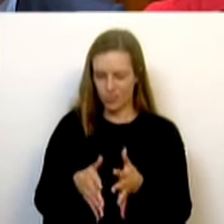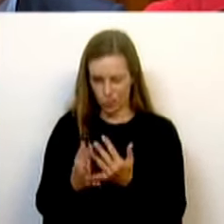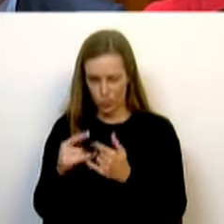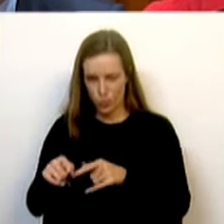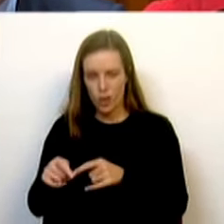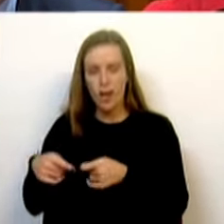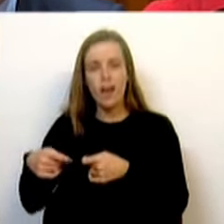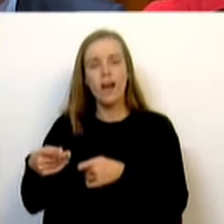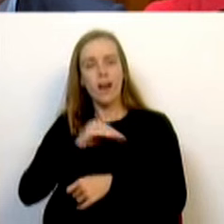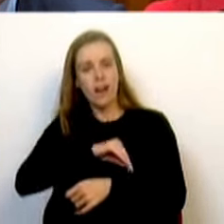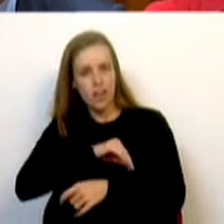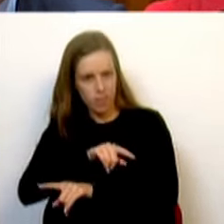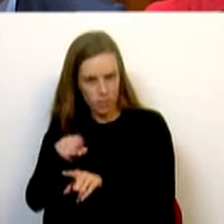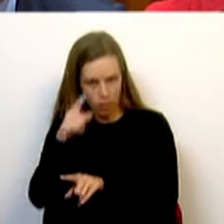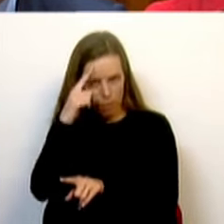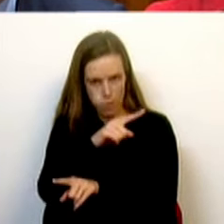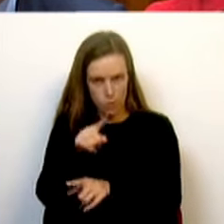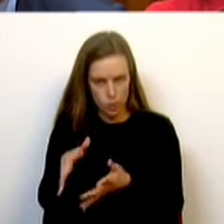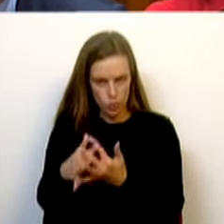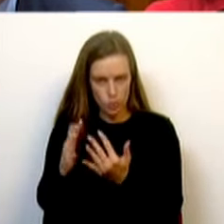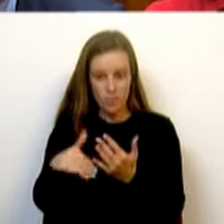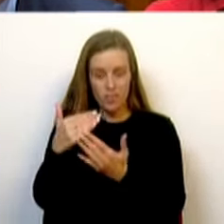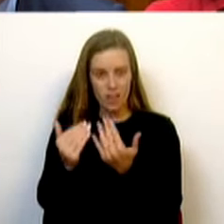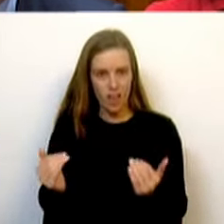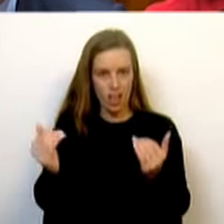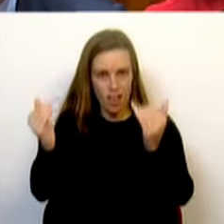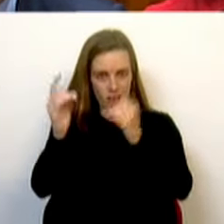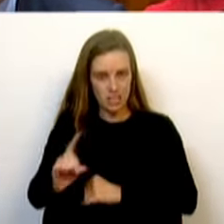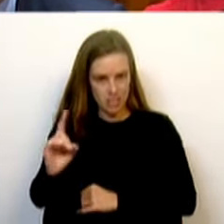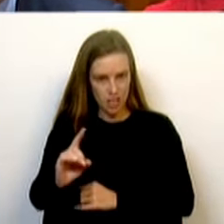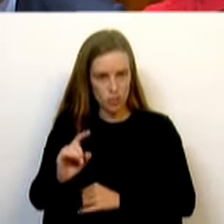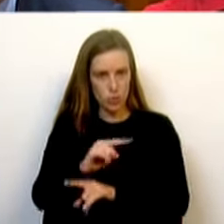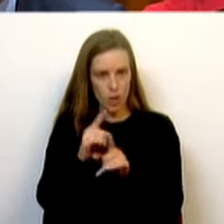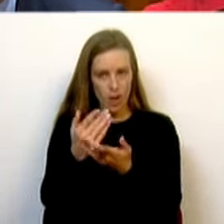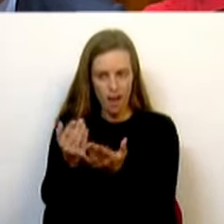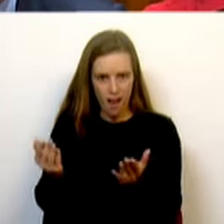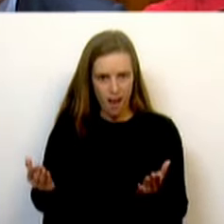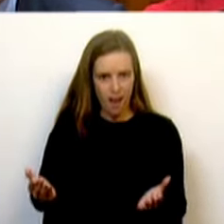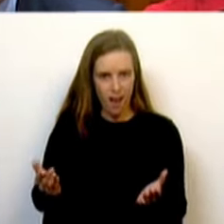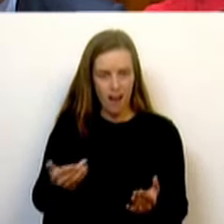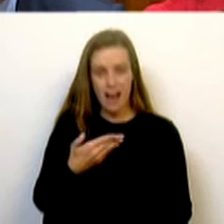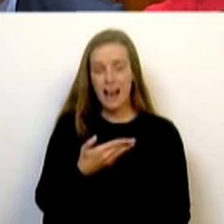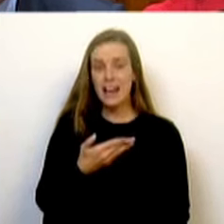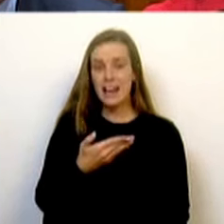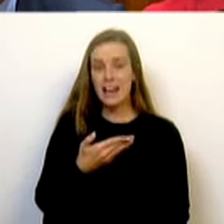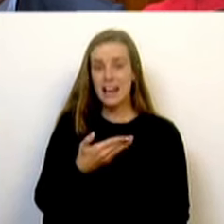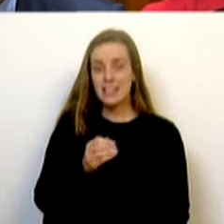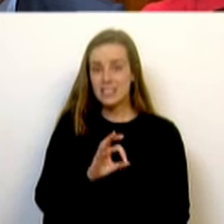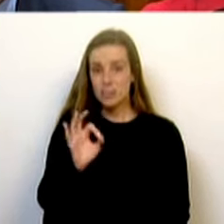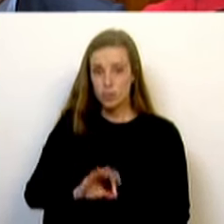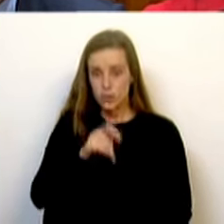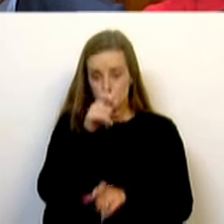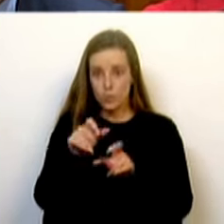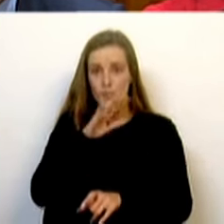rendimento da sociedade portuguesa. Sabe bem que até ao sexto escalão de rendimentos temos mais de 70% da totalidade das